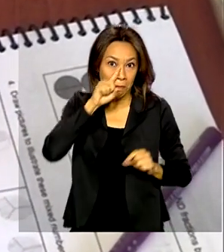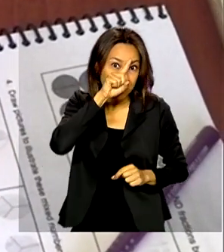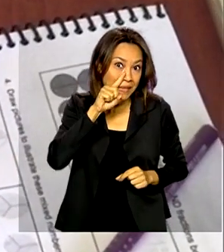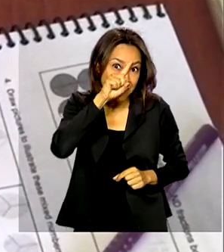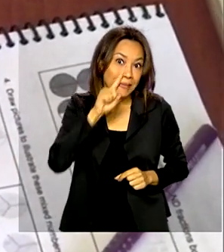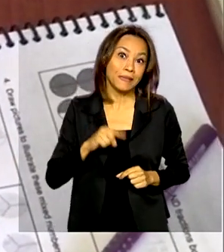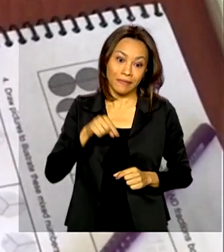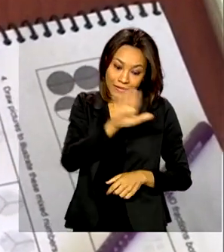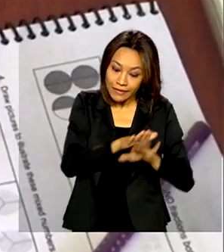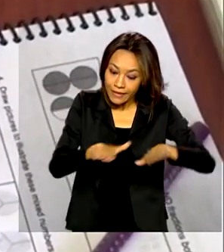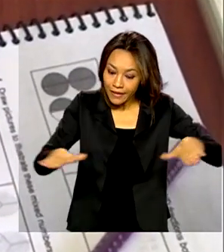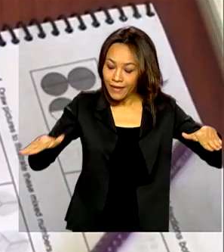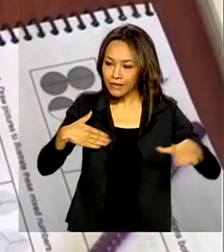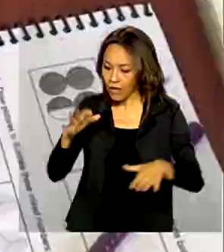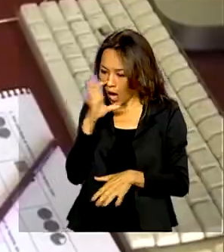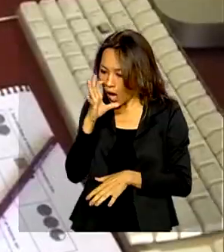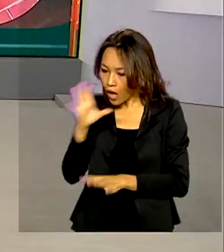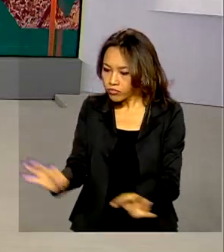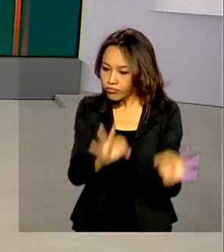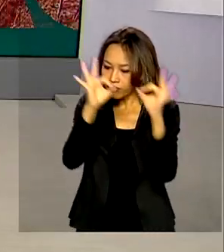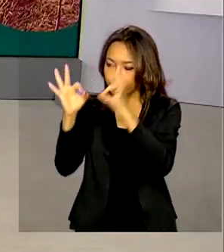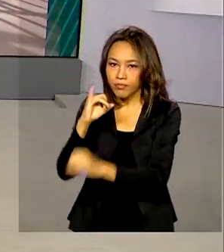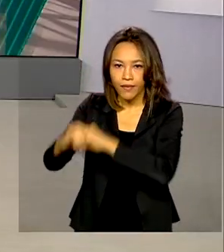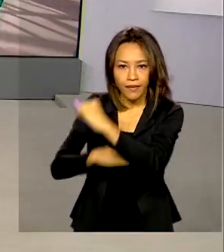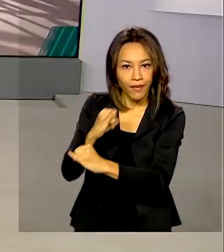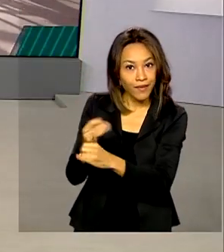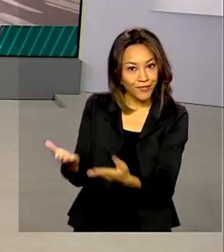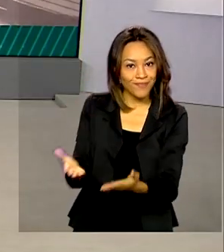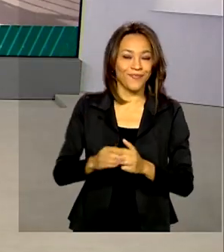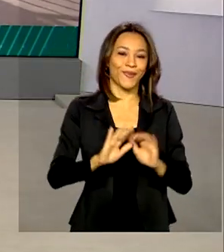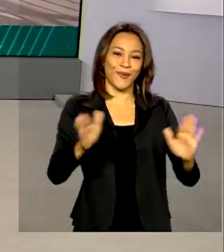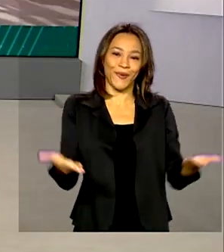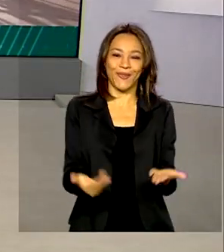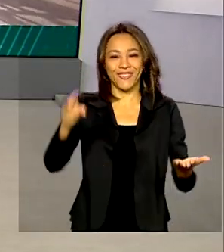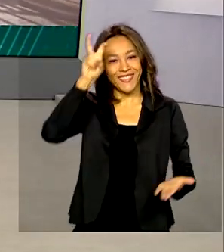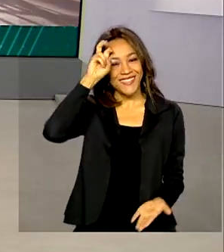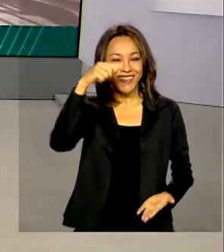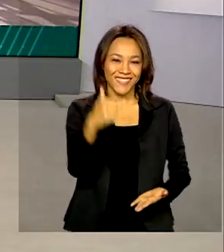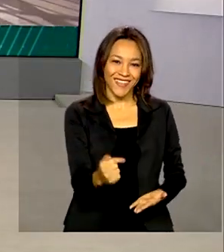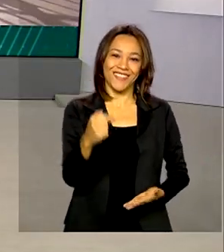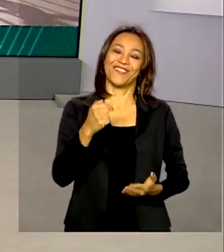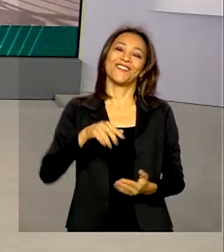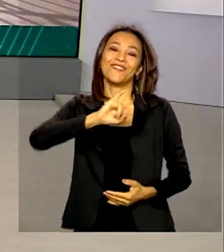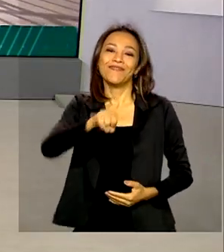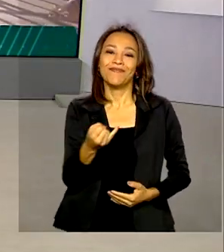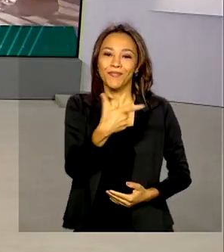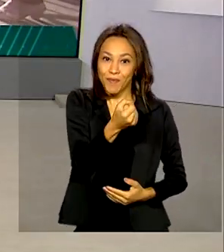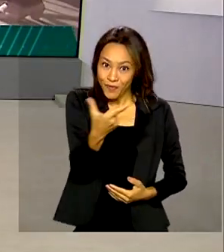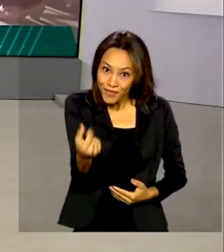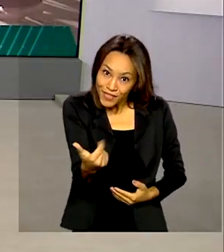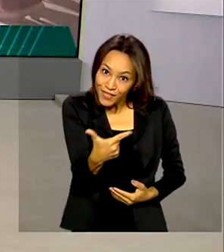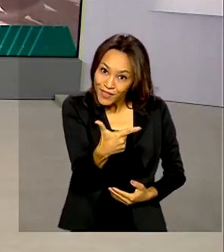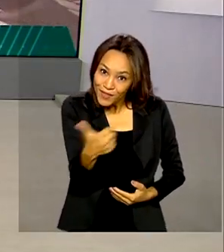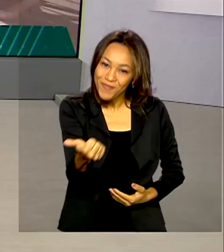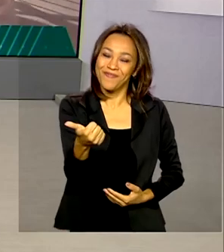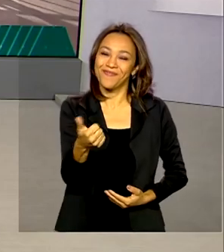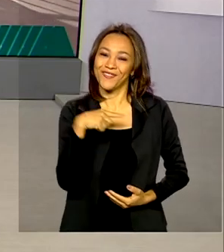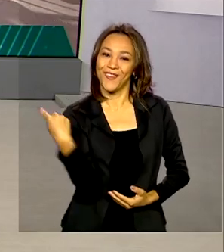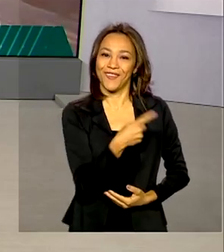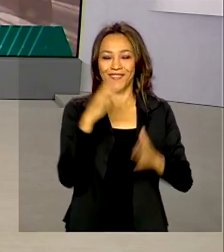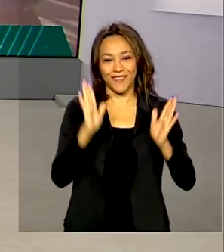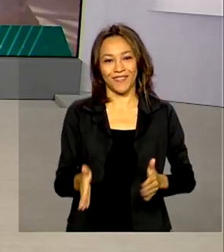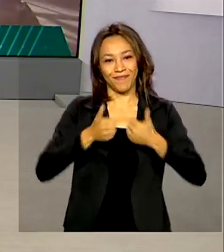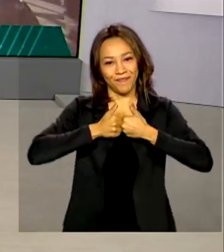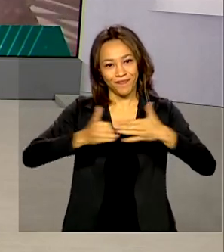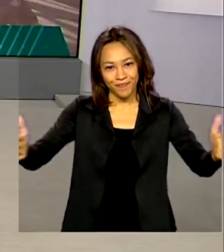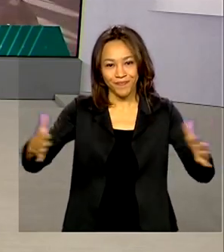da exposição de crianças na internet. Hoje é quinta-feira, 7 de janeiro de 2021. O Brasil em